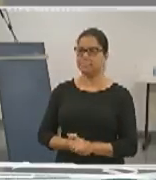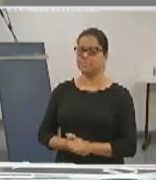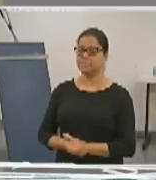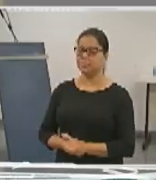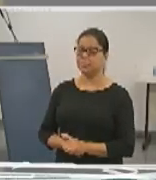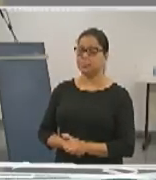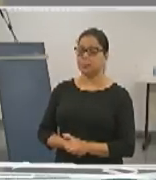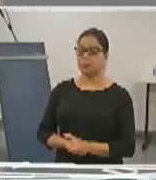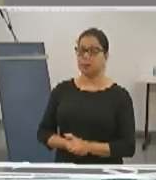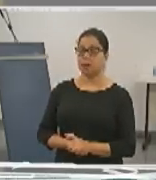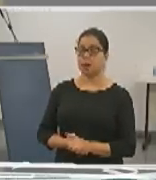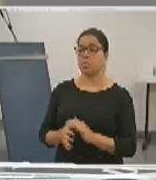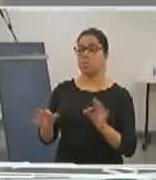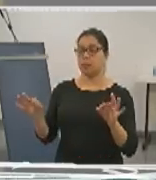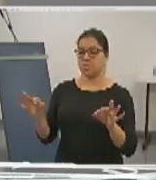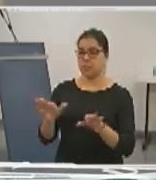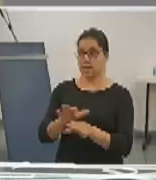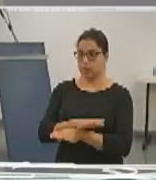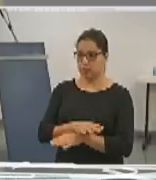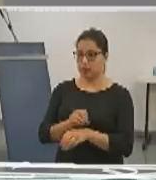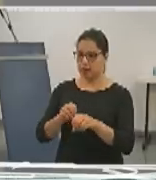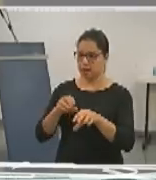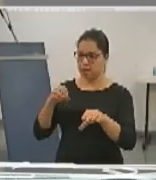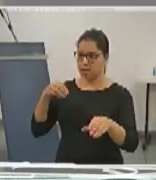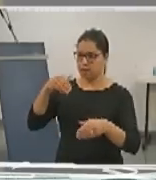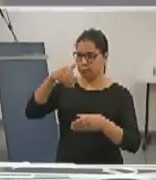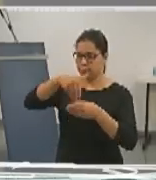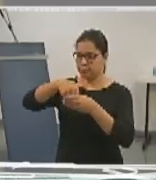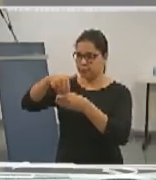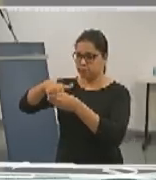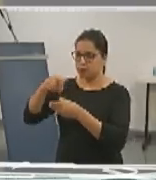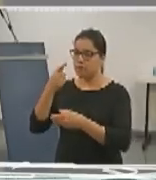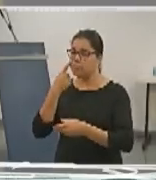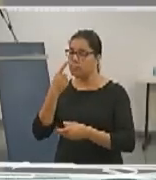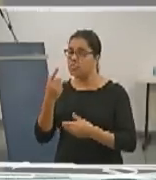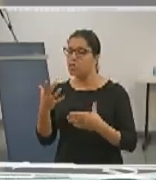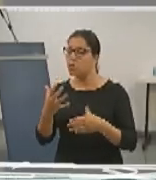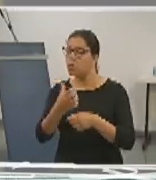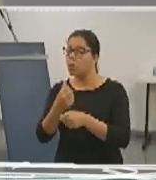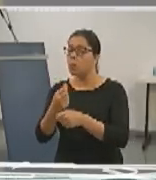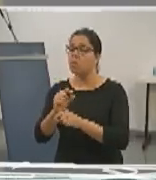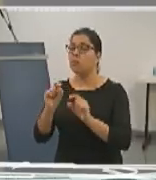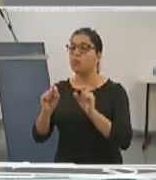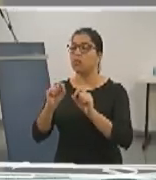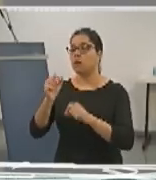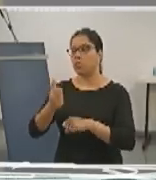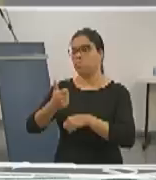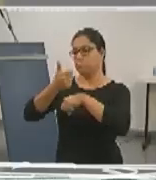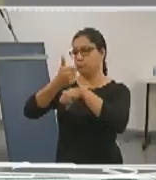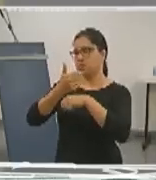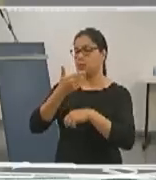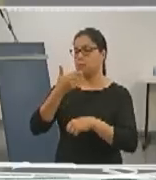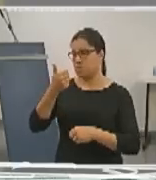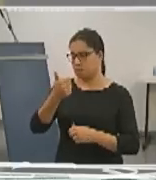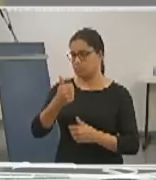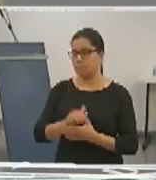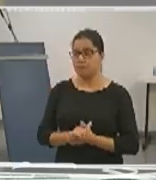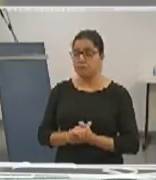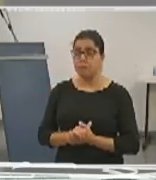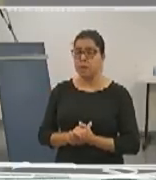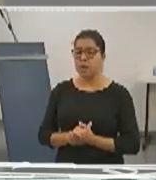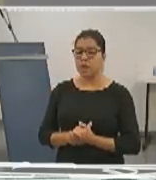Depois da consulta prévia, a UFGD estará unida em torno da chapa que a comunidade acadêmica escolher para dirigir essa